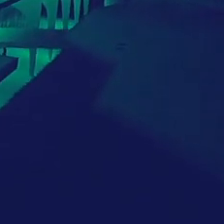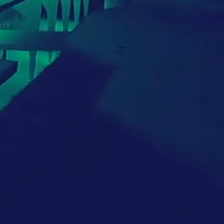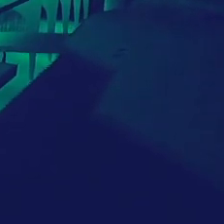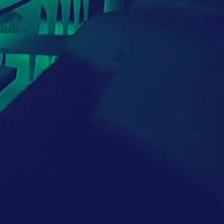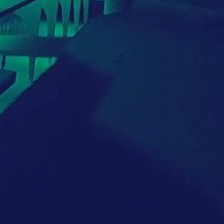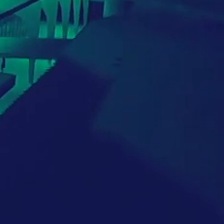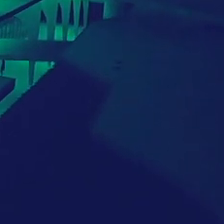A TV Governo Federal.